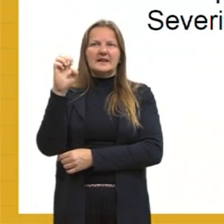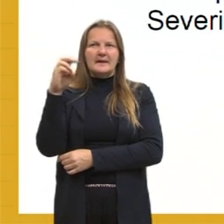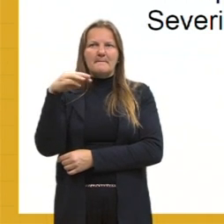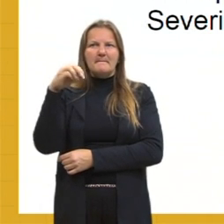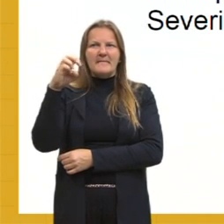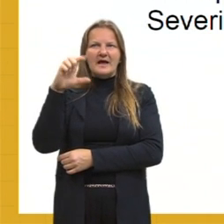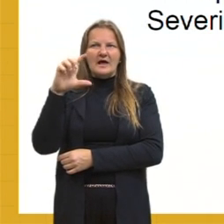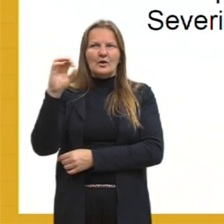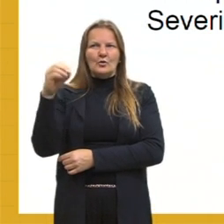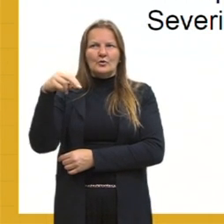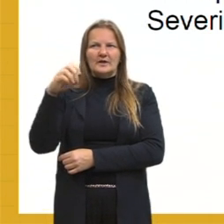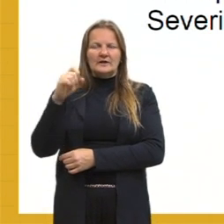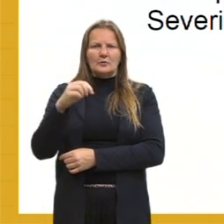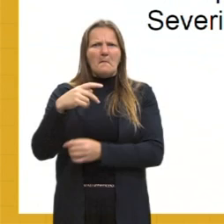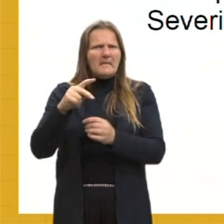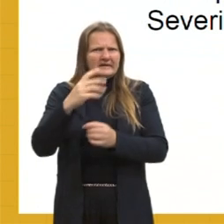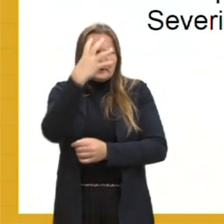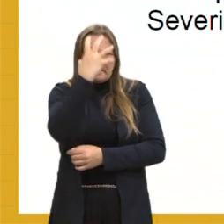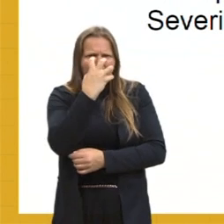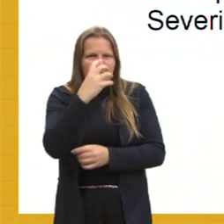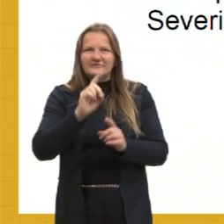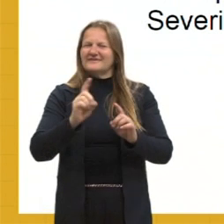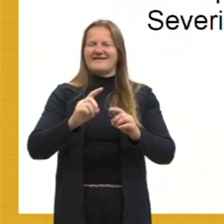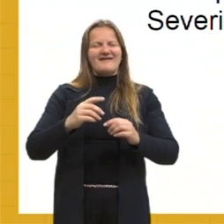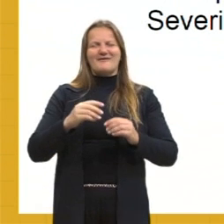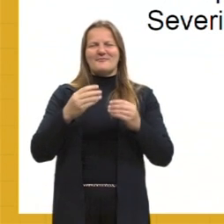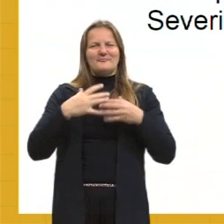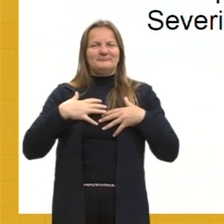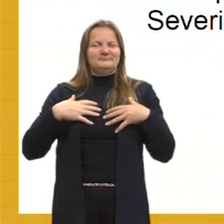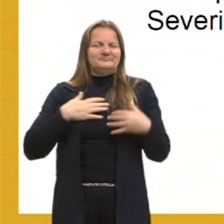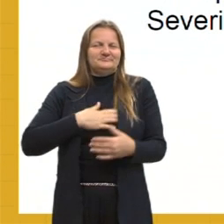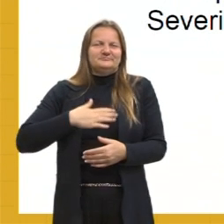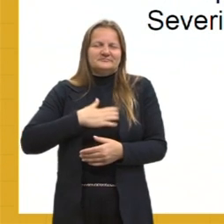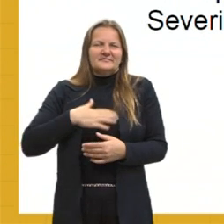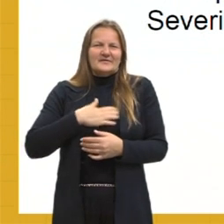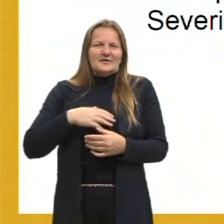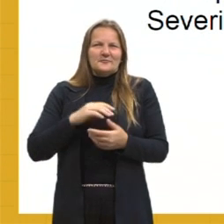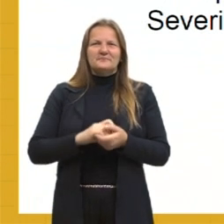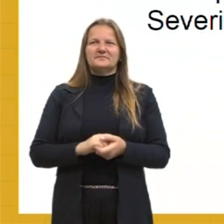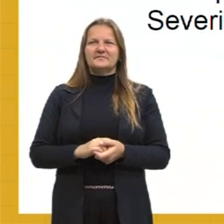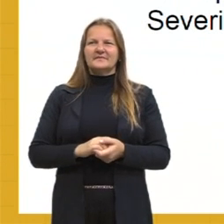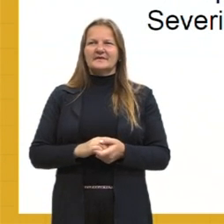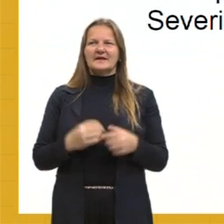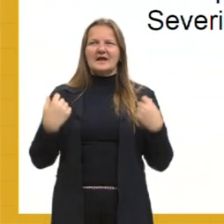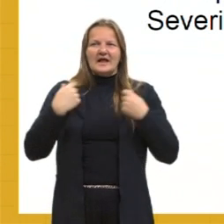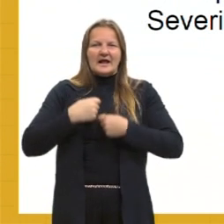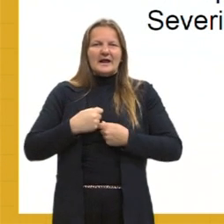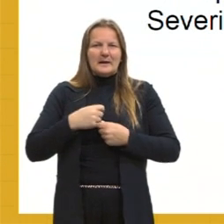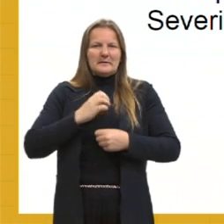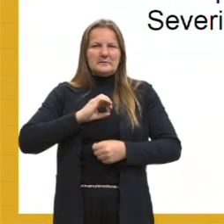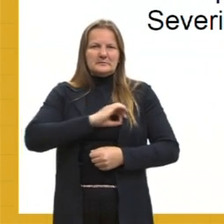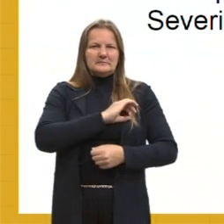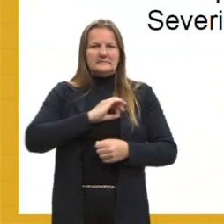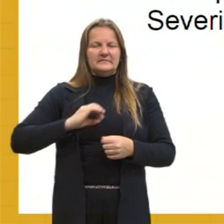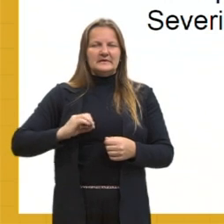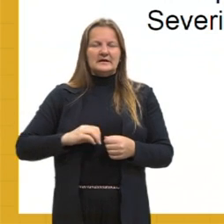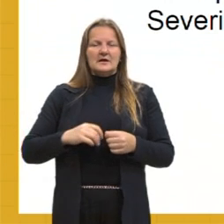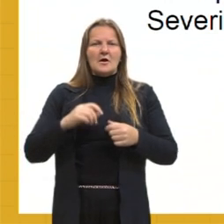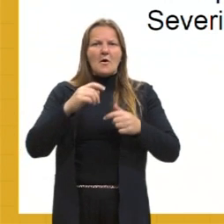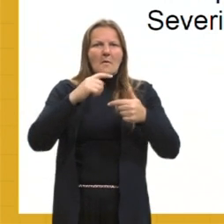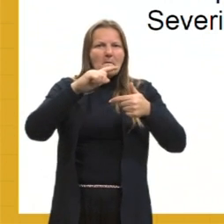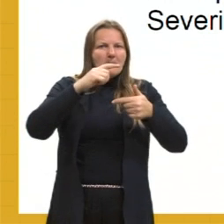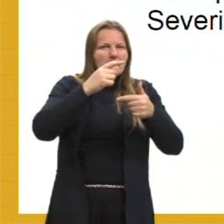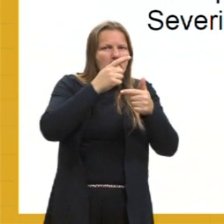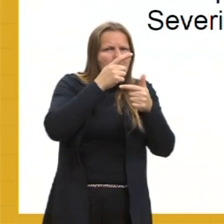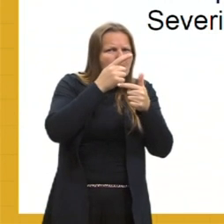parece um pouco bravo, mas ele não é, viu, gente? Só ele tem um pouquinho ranziz, assim. Então, ele se preocupava com os aspectos formais na construção do poema.